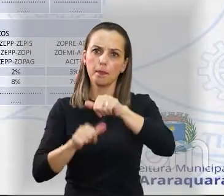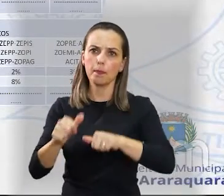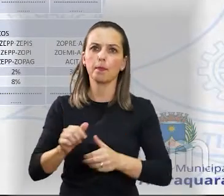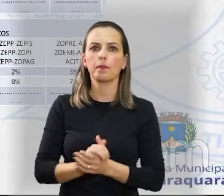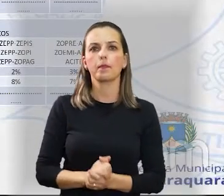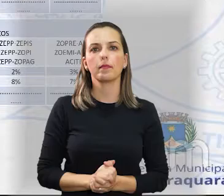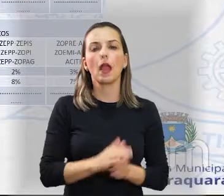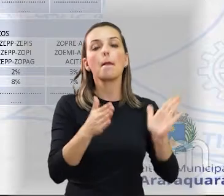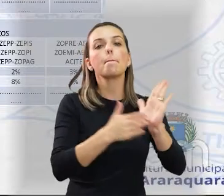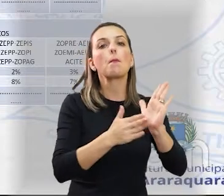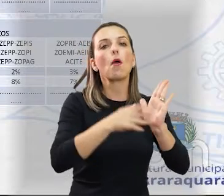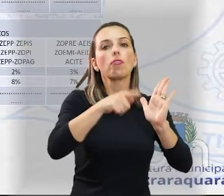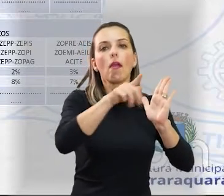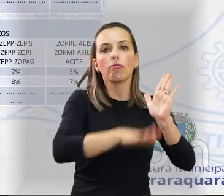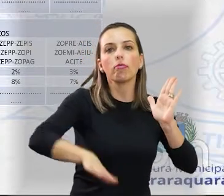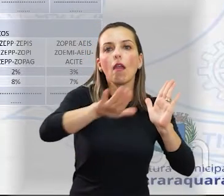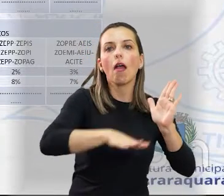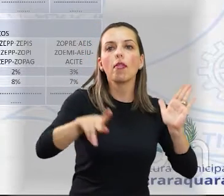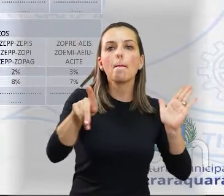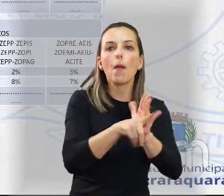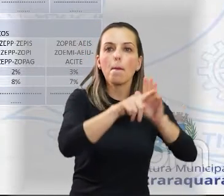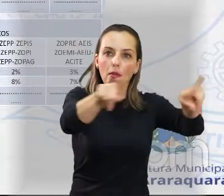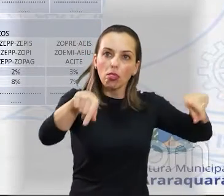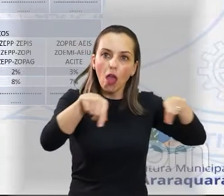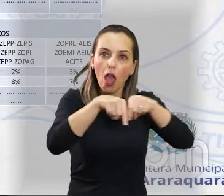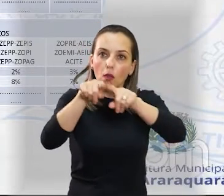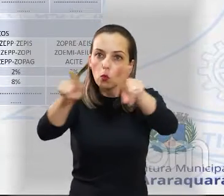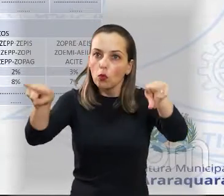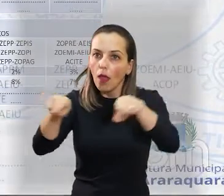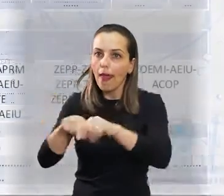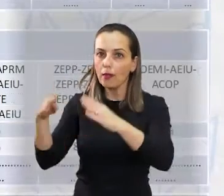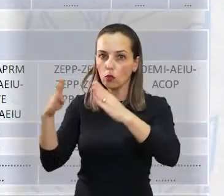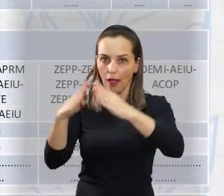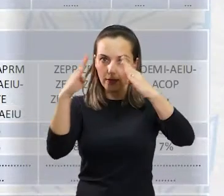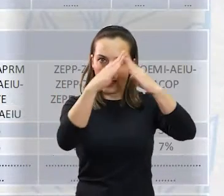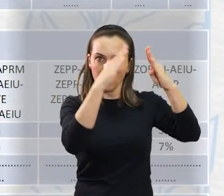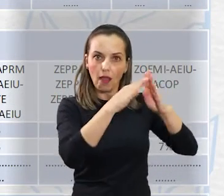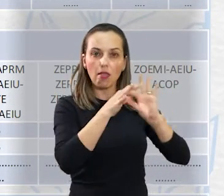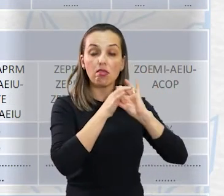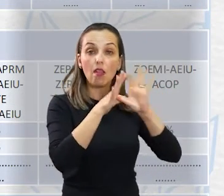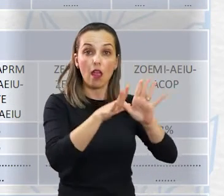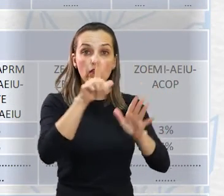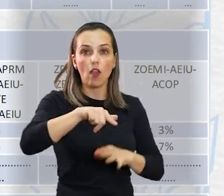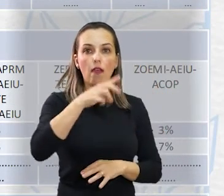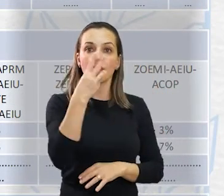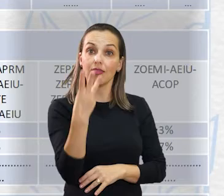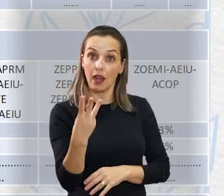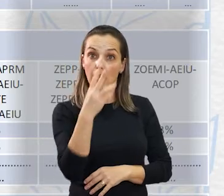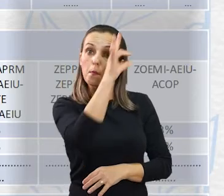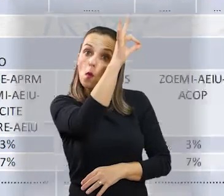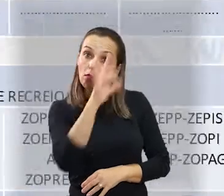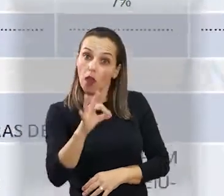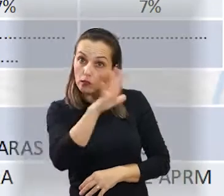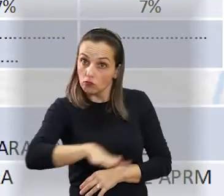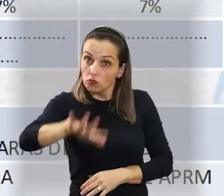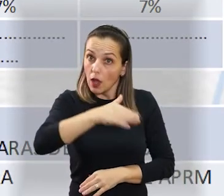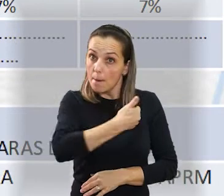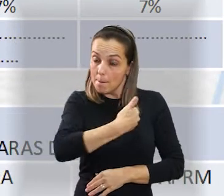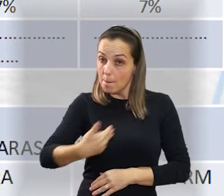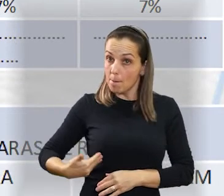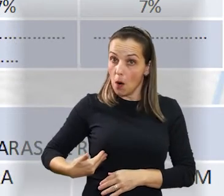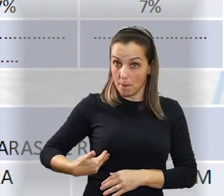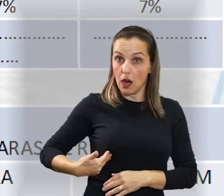propondo é que a área institucional, nos loteamentos predominantemente residenciais abertos, sejam de 3